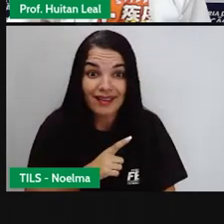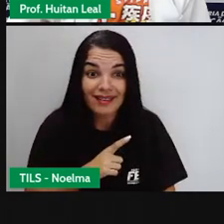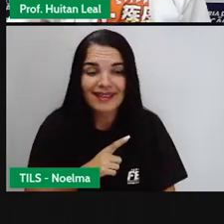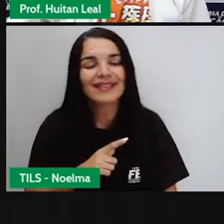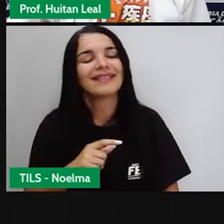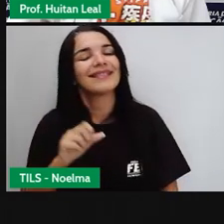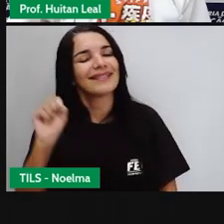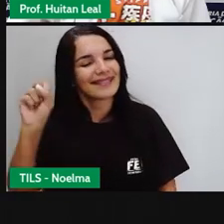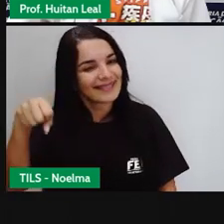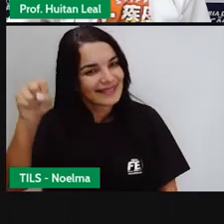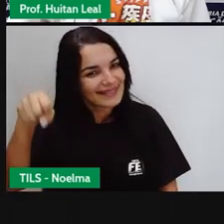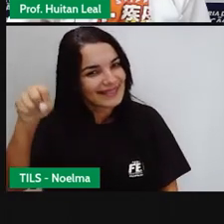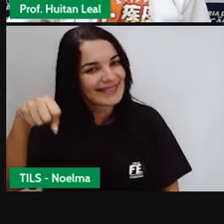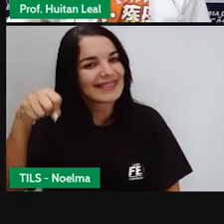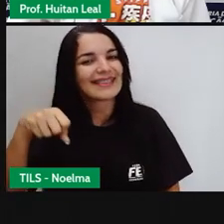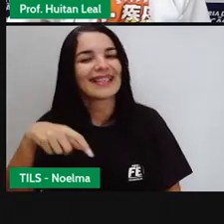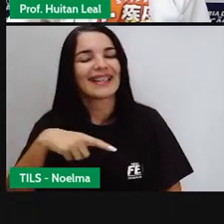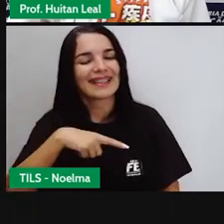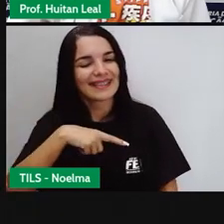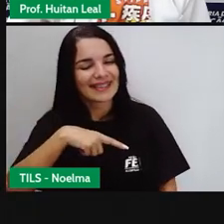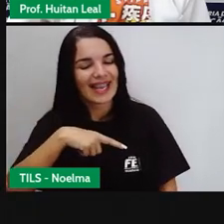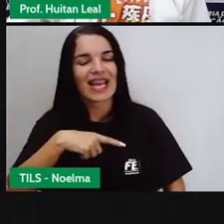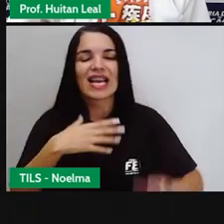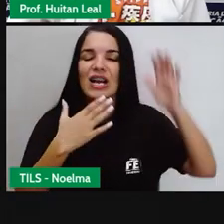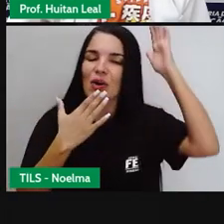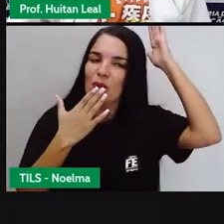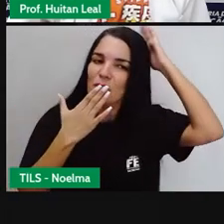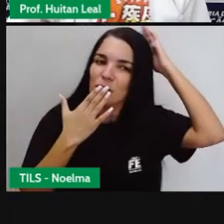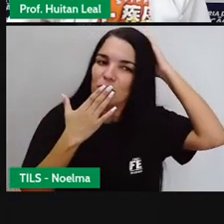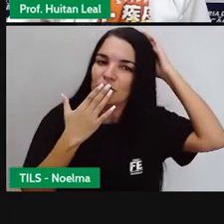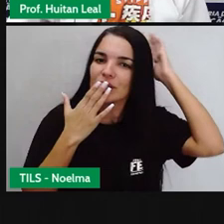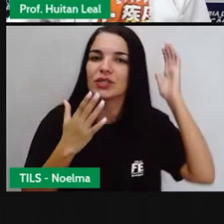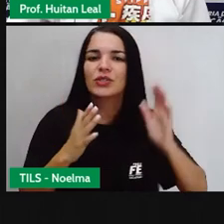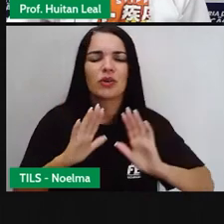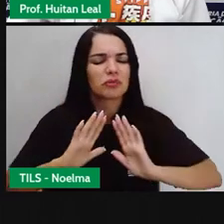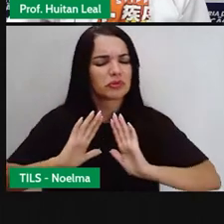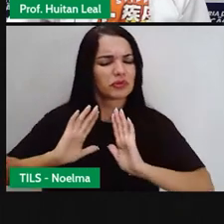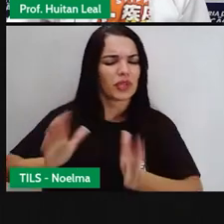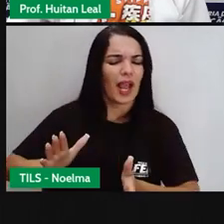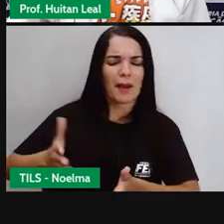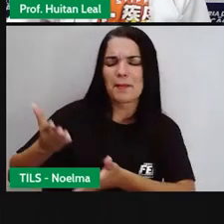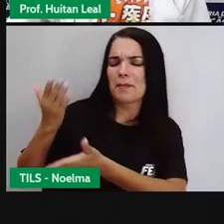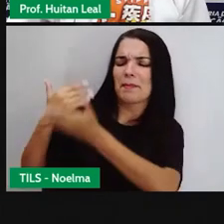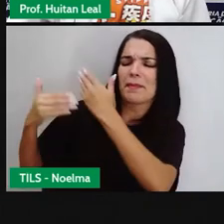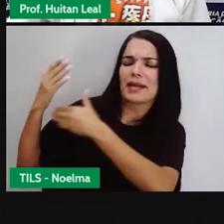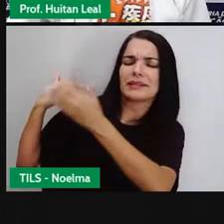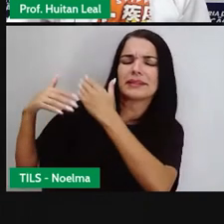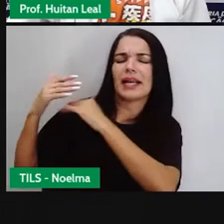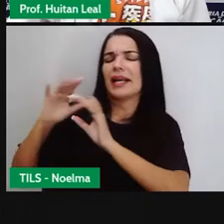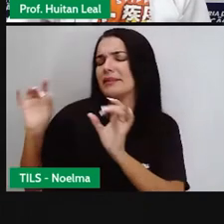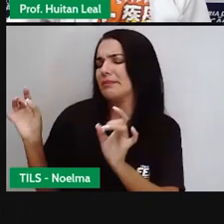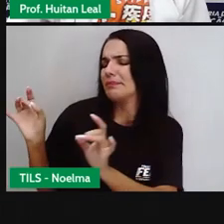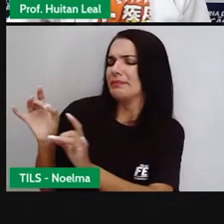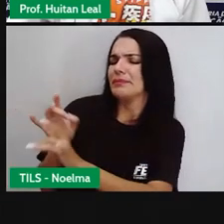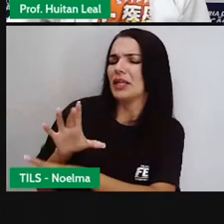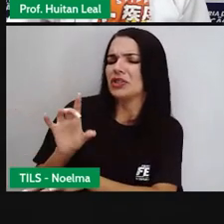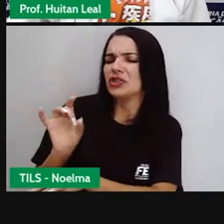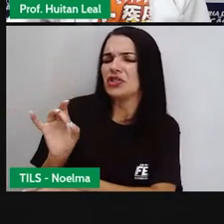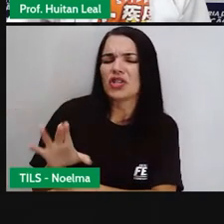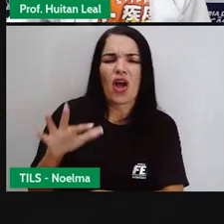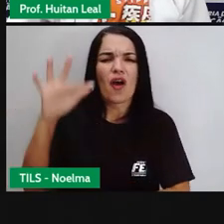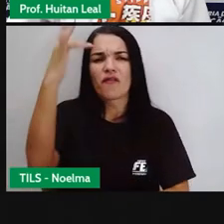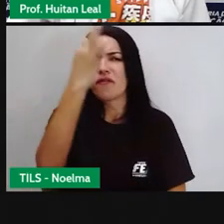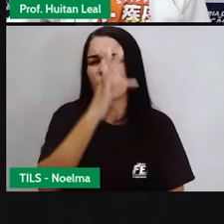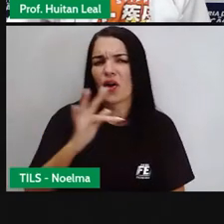Claro que sim, o índio já deixou de ser simplesmente um ente folclórico, há